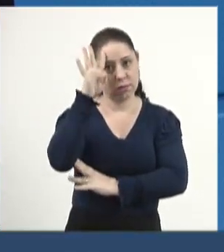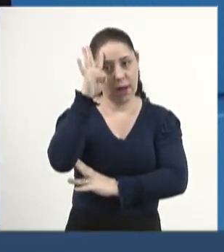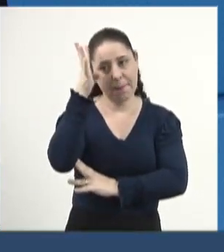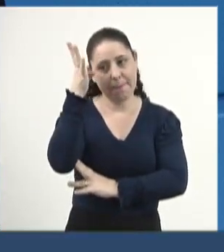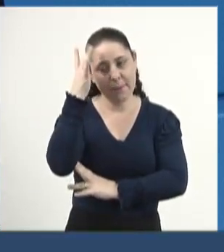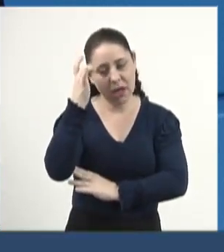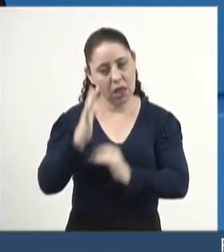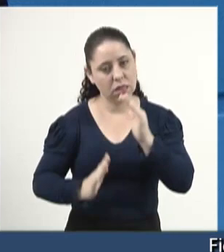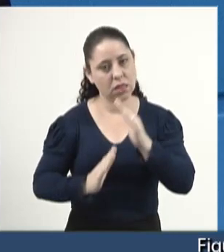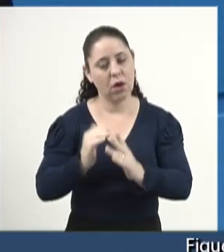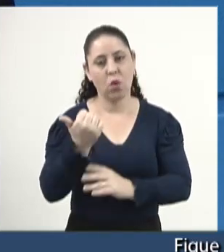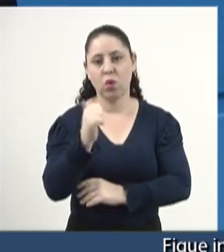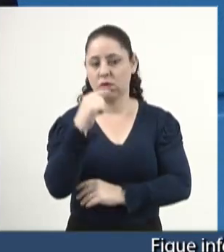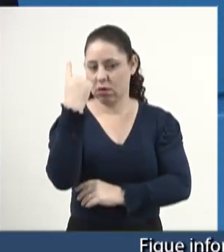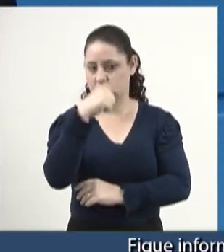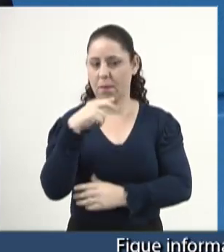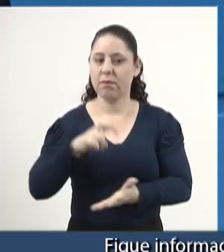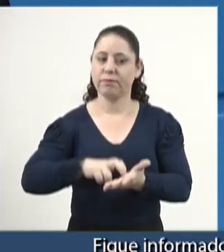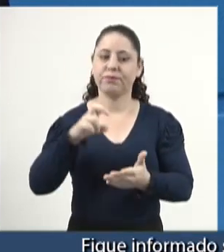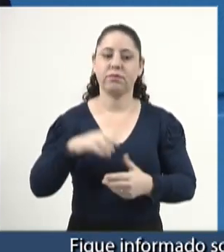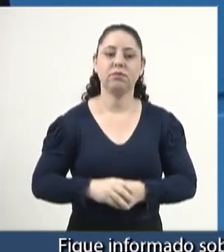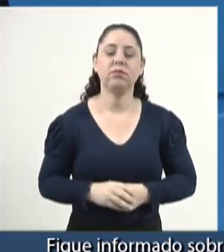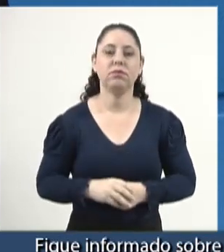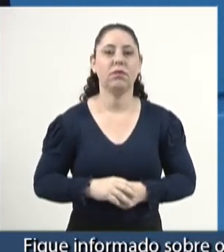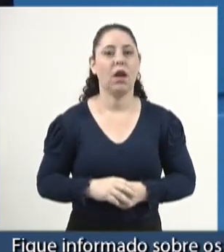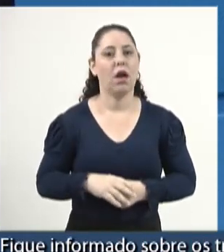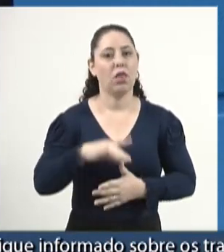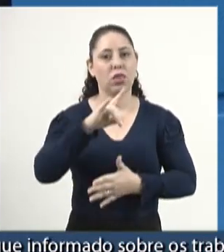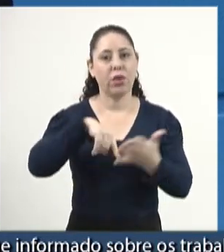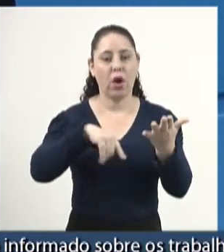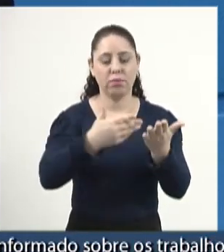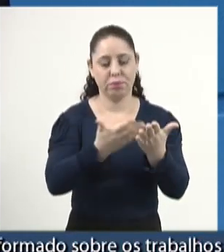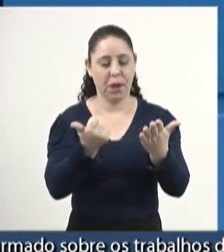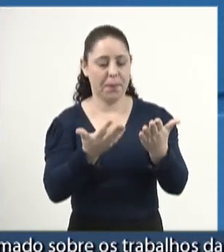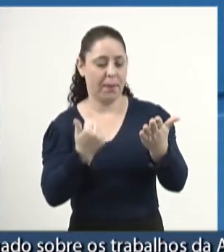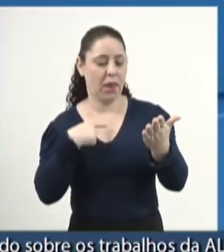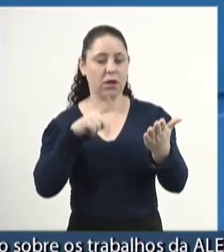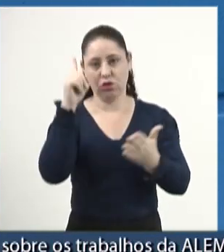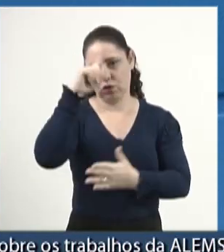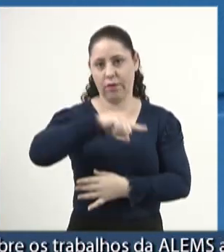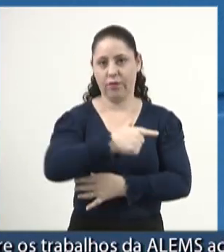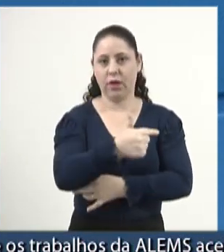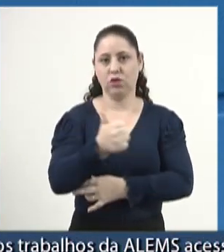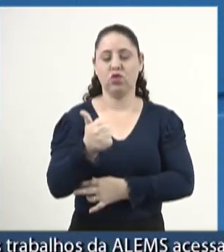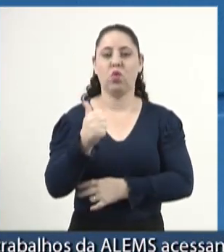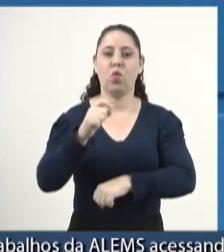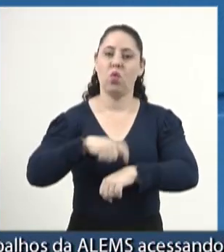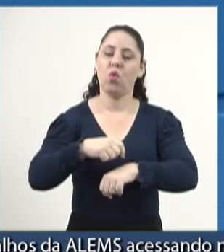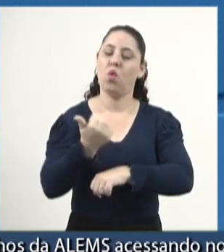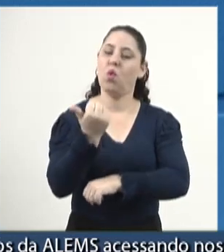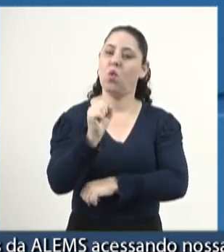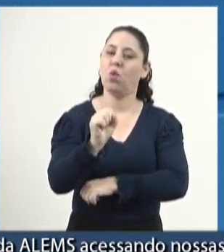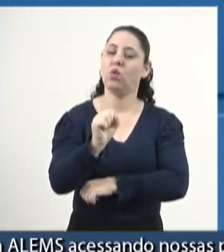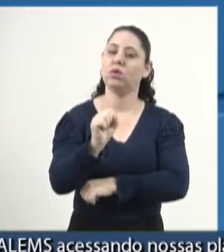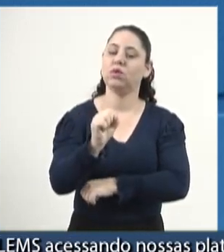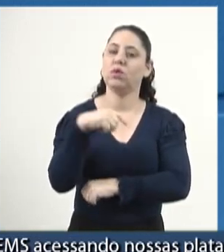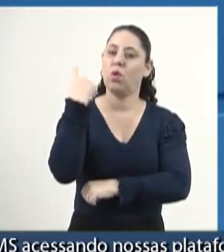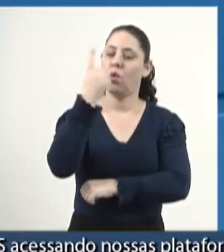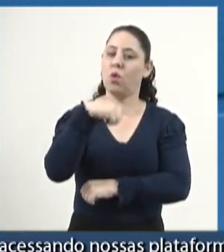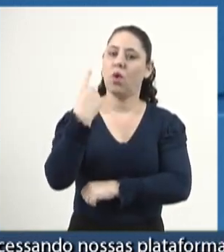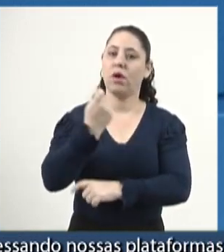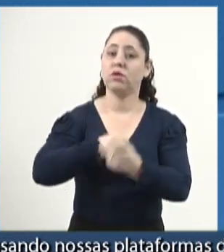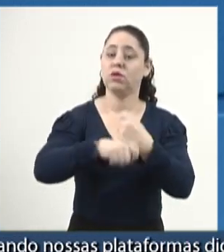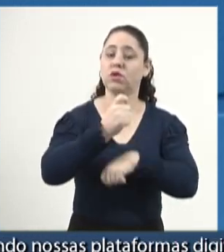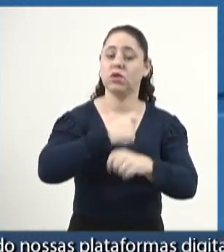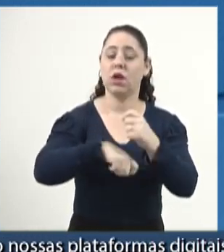amanhã, e retirar os documentos na quinta, dia 21, a partir das 8h, na gerência de